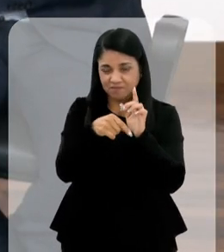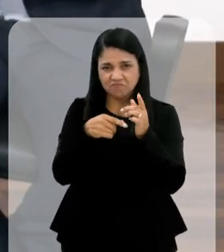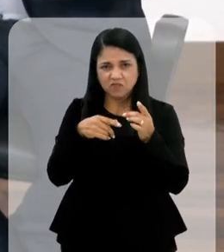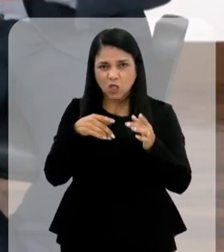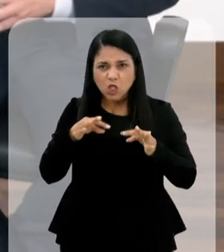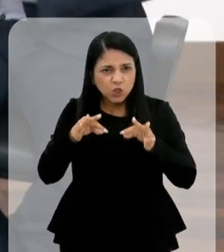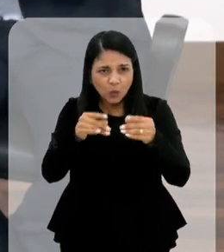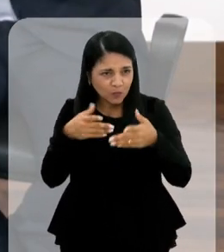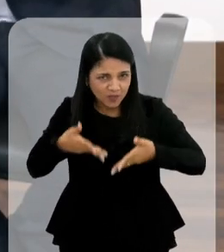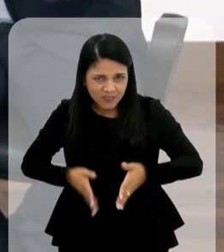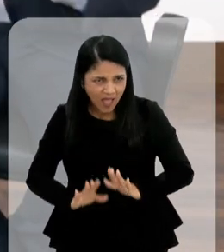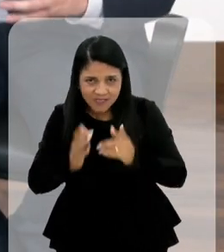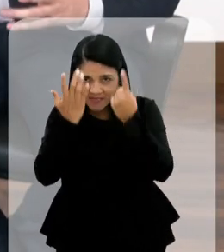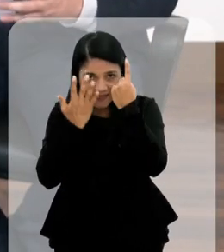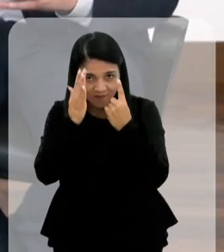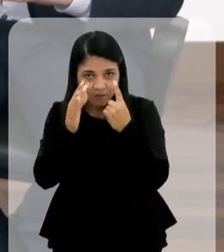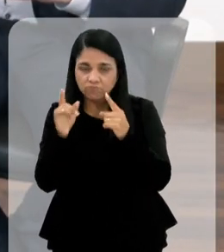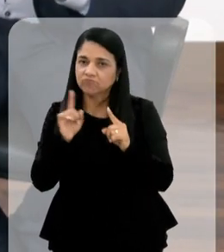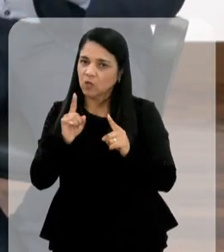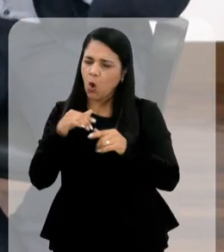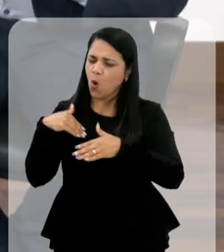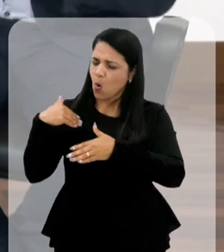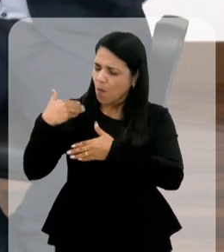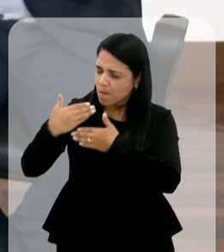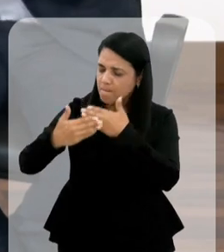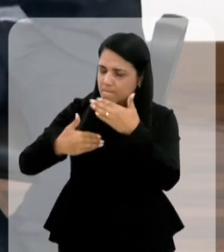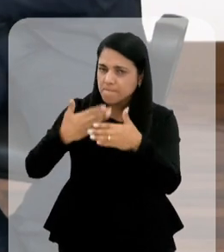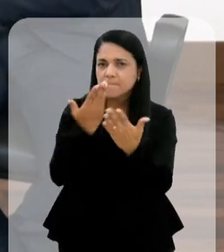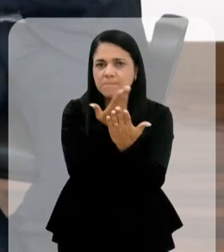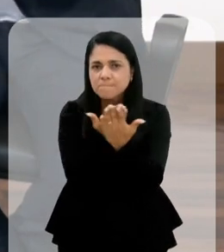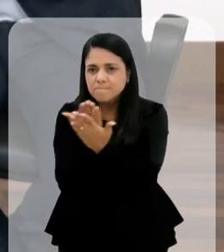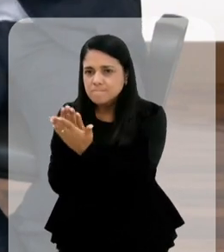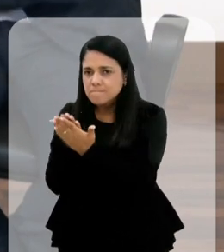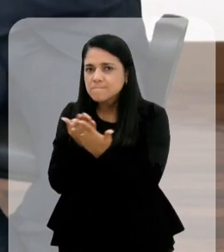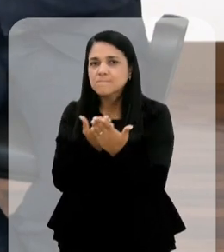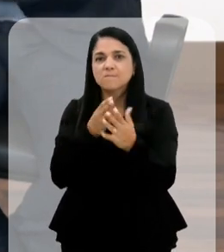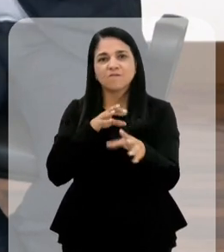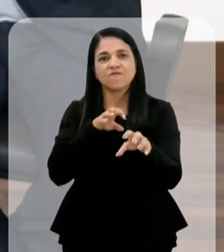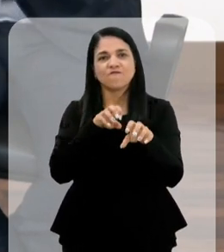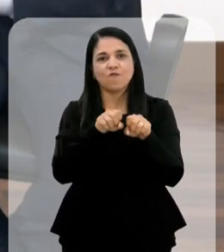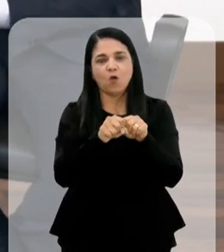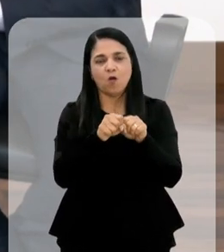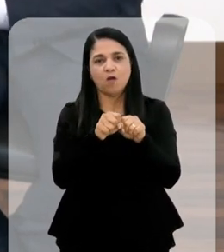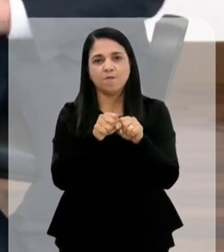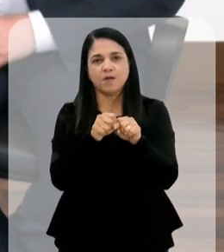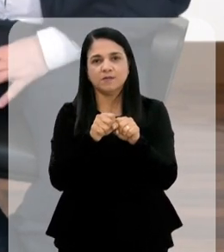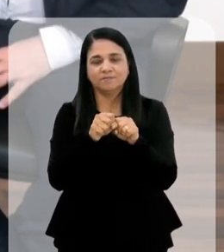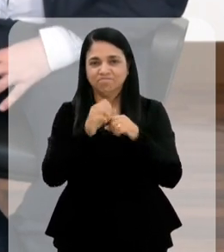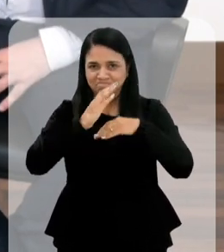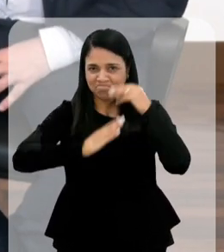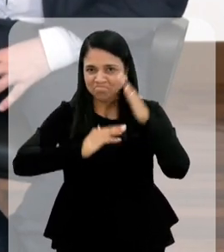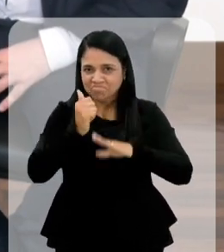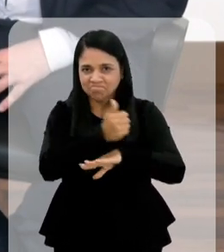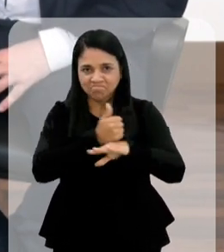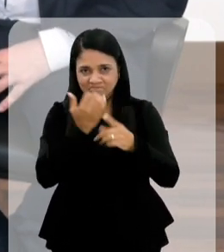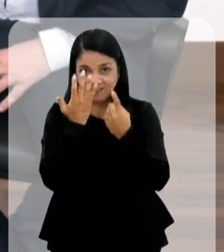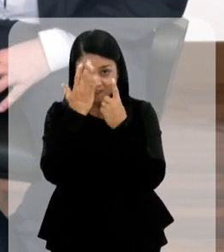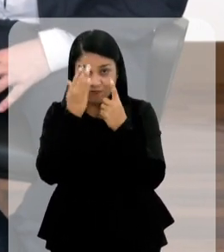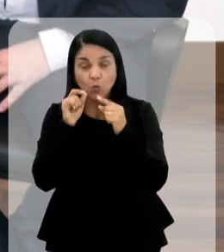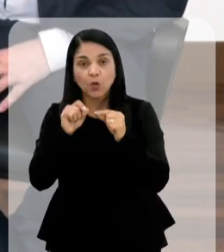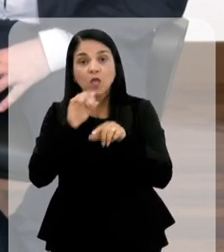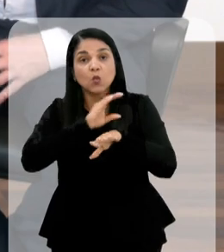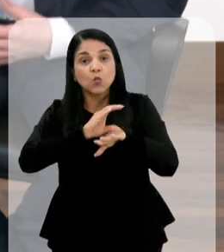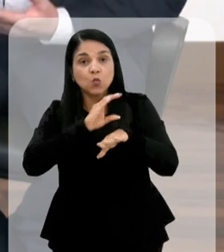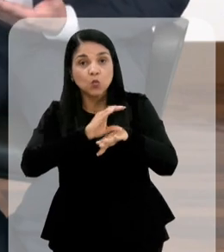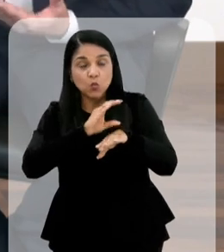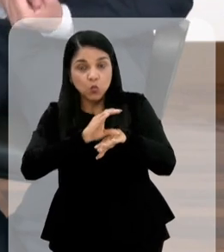né? Nem todo mundo nasce carnavalístico. As pessoas também se constroem, se estudam, se formam, né? Então, o que a gente